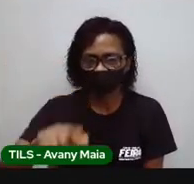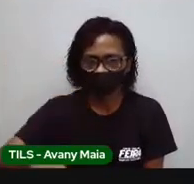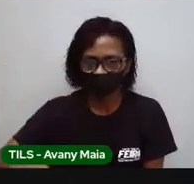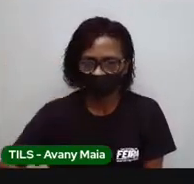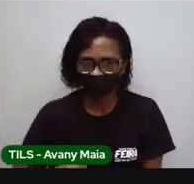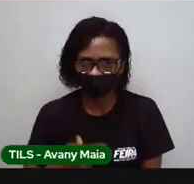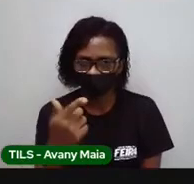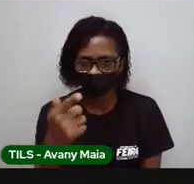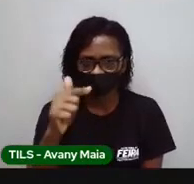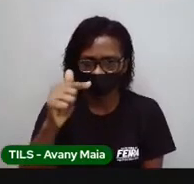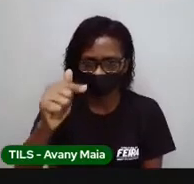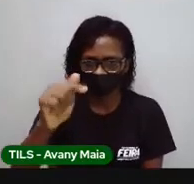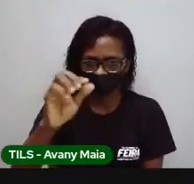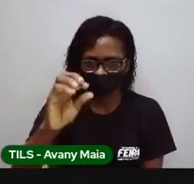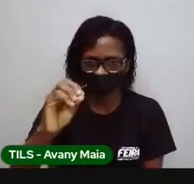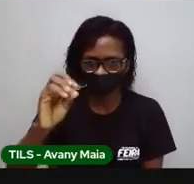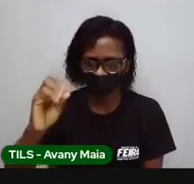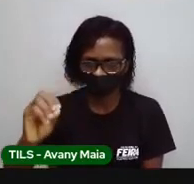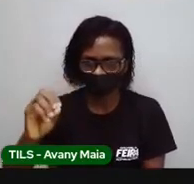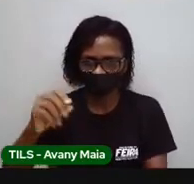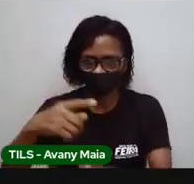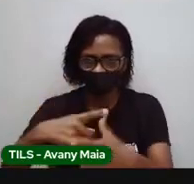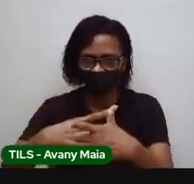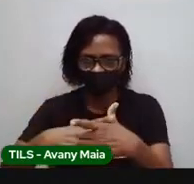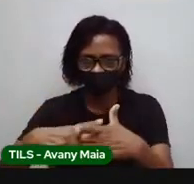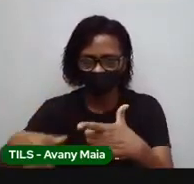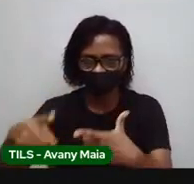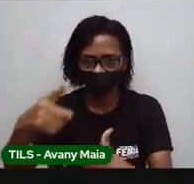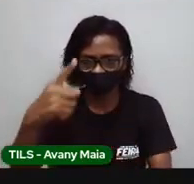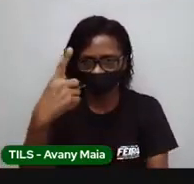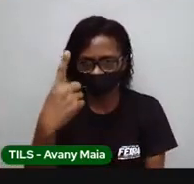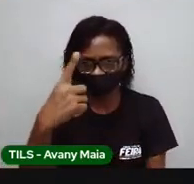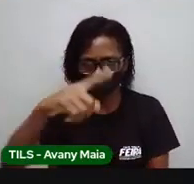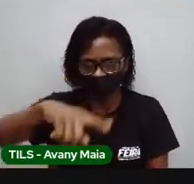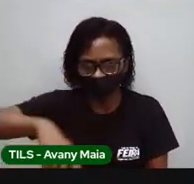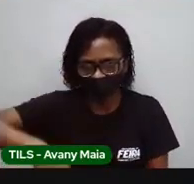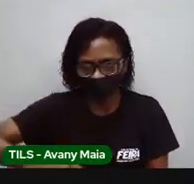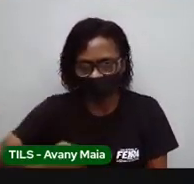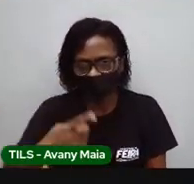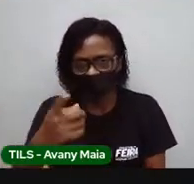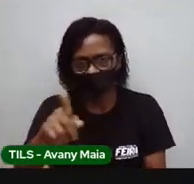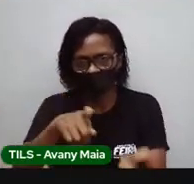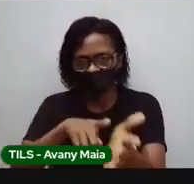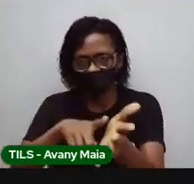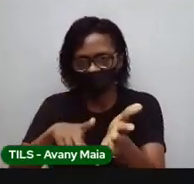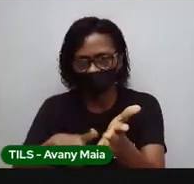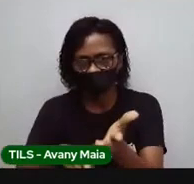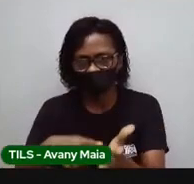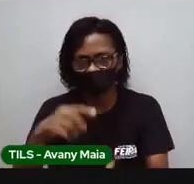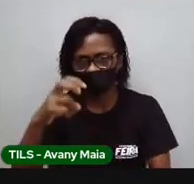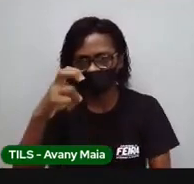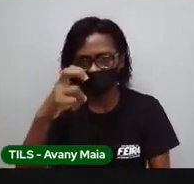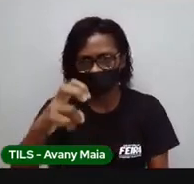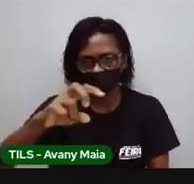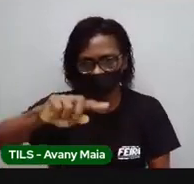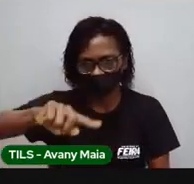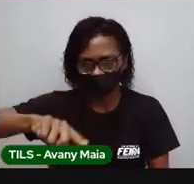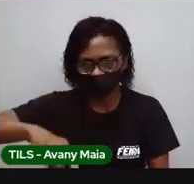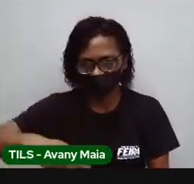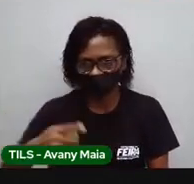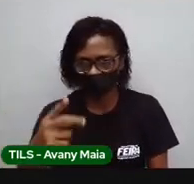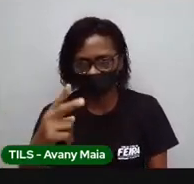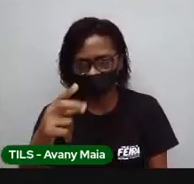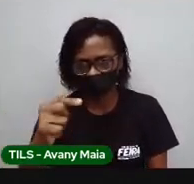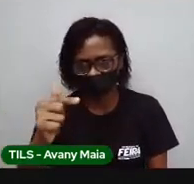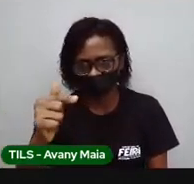dividir por mil. Vai pegar 5.700 watts, hora, vai dividir por mil,